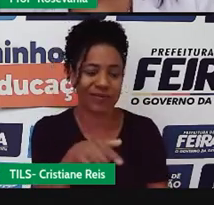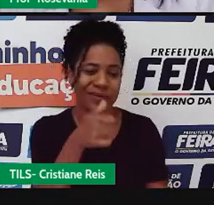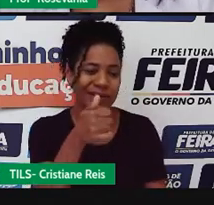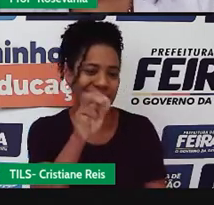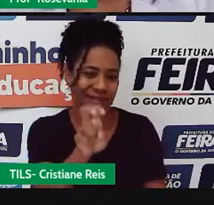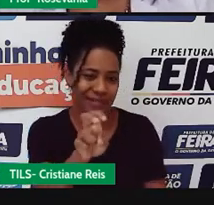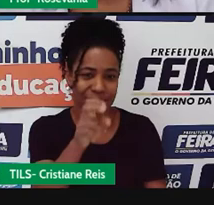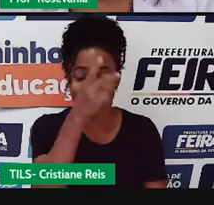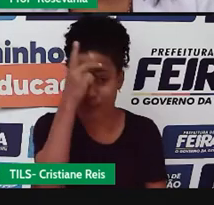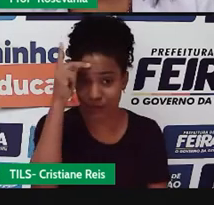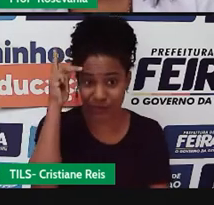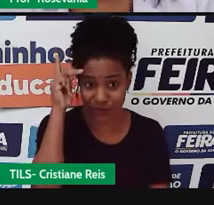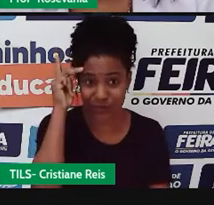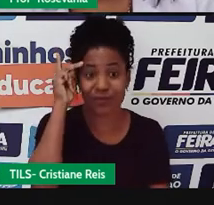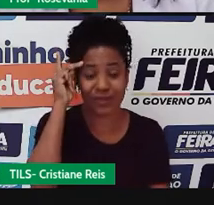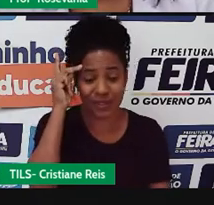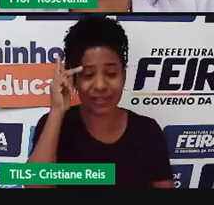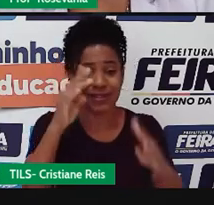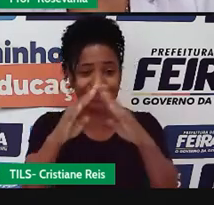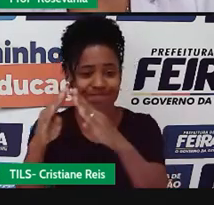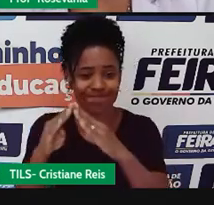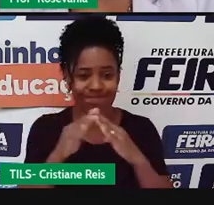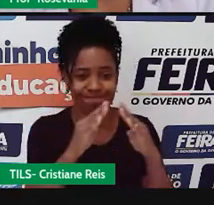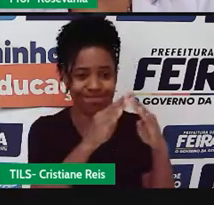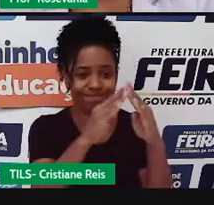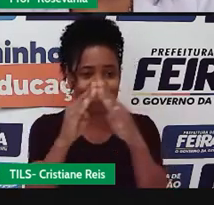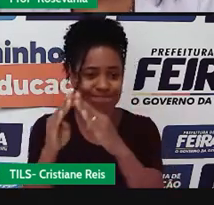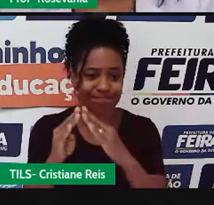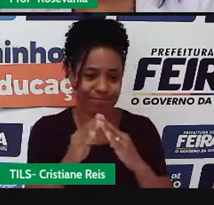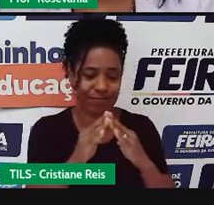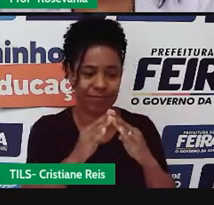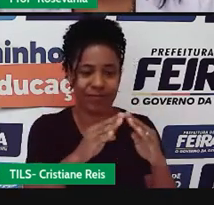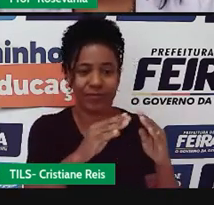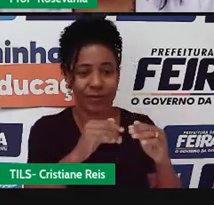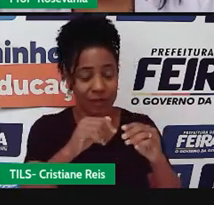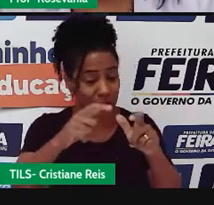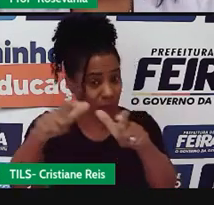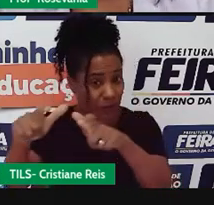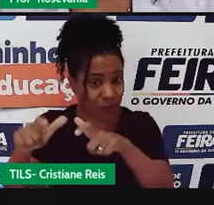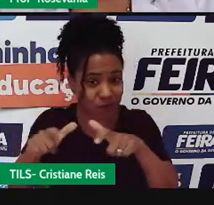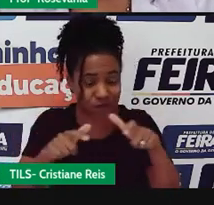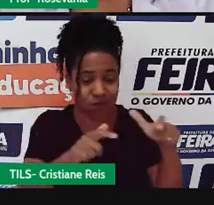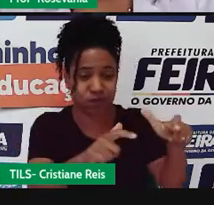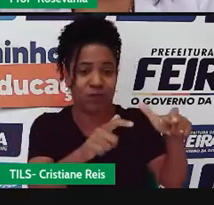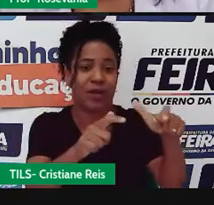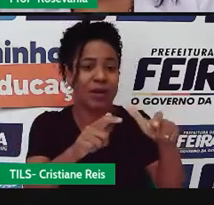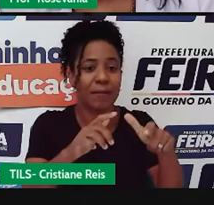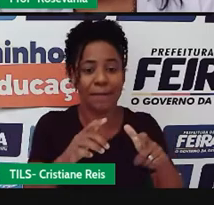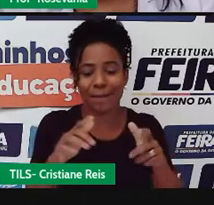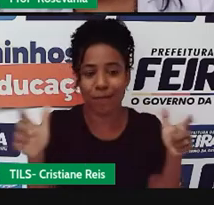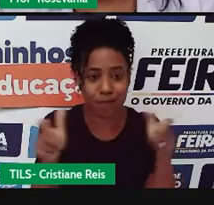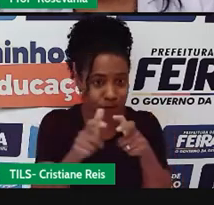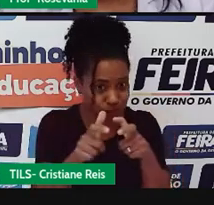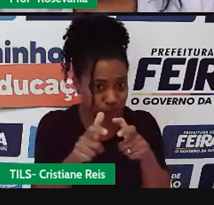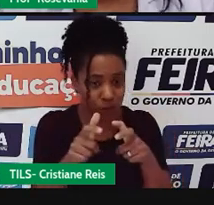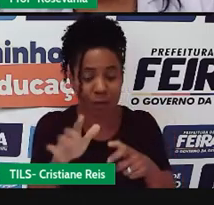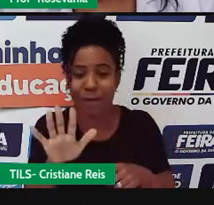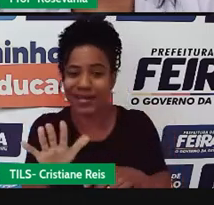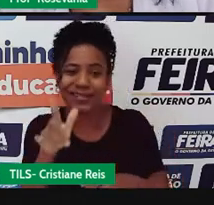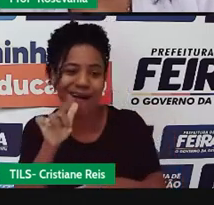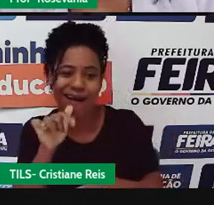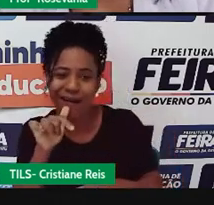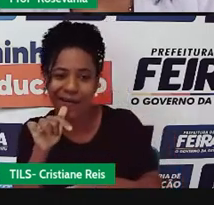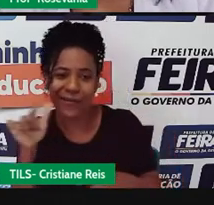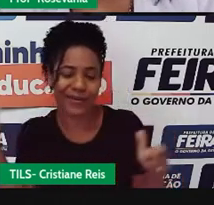habitantes por quilômetros quadrados. seja, então, eu tenho uma quantidade boa de pessoas, mas não tenho uma quantidade boa de